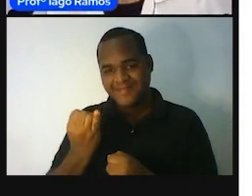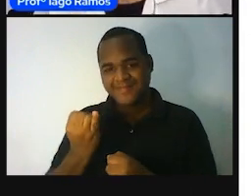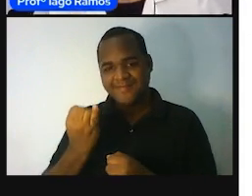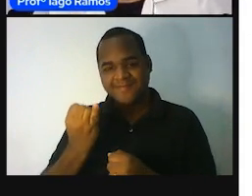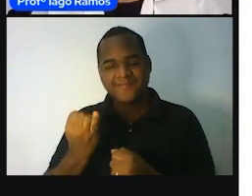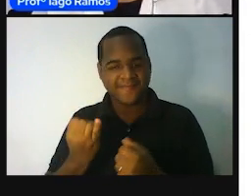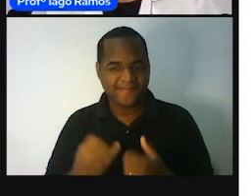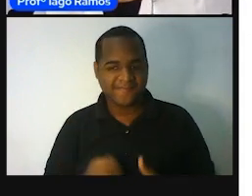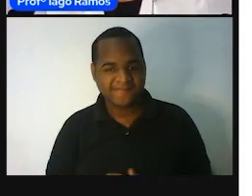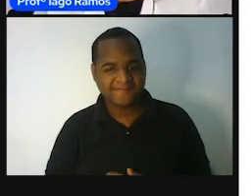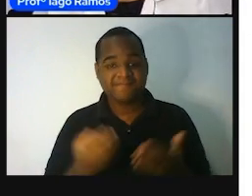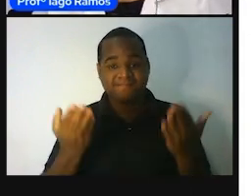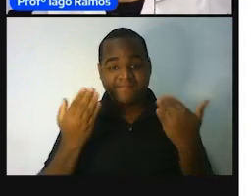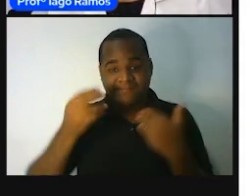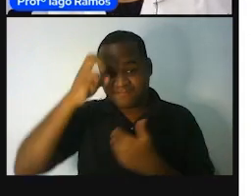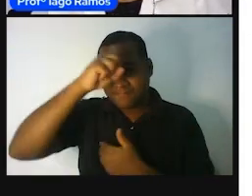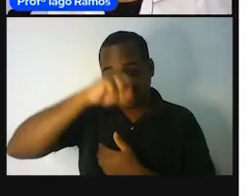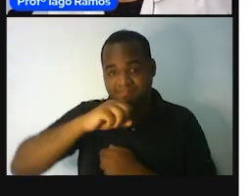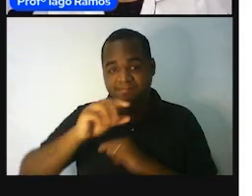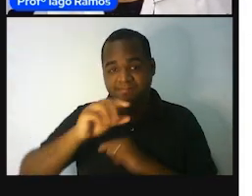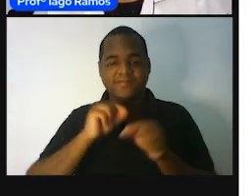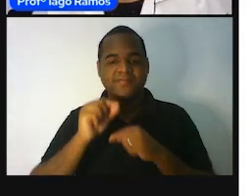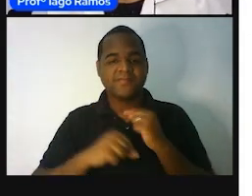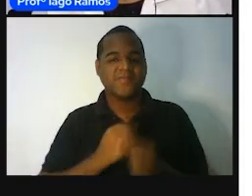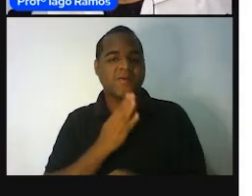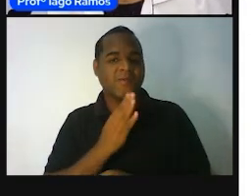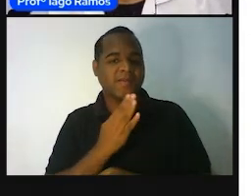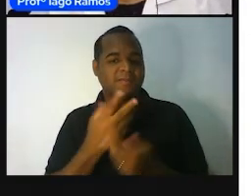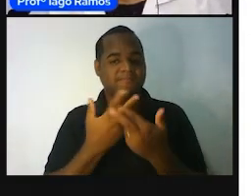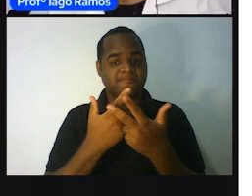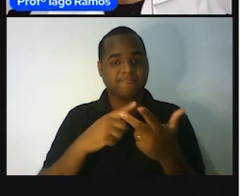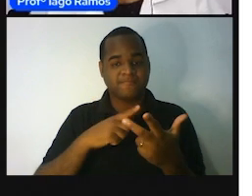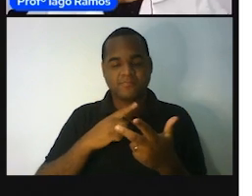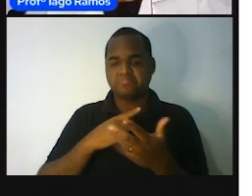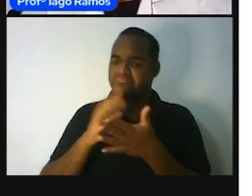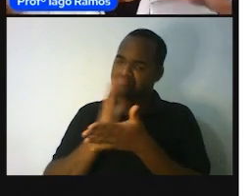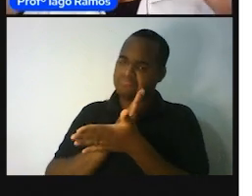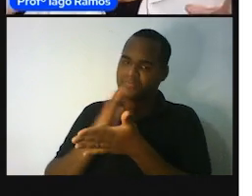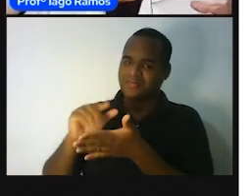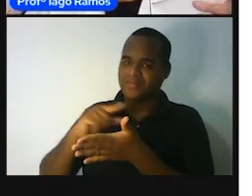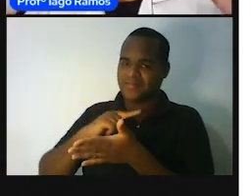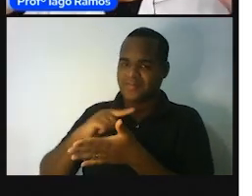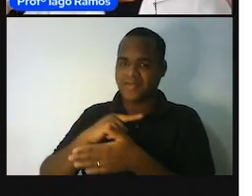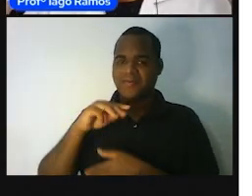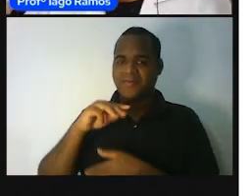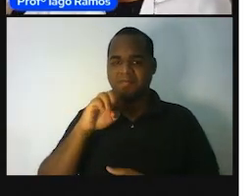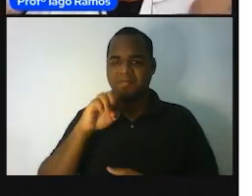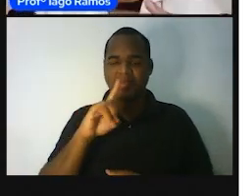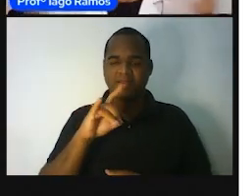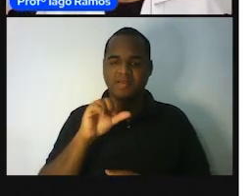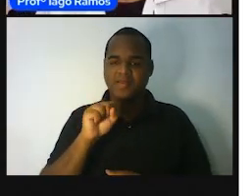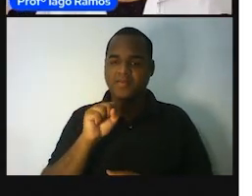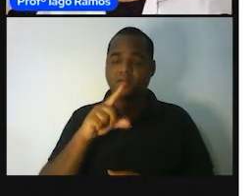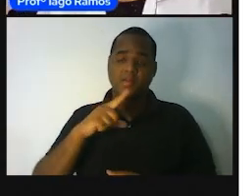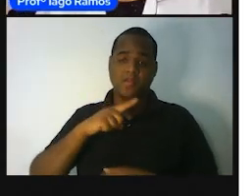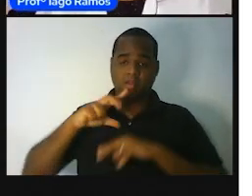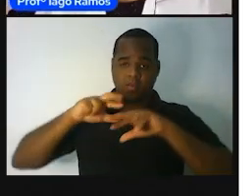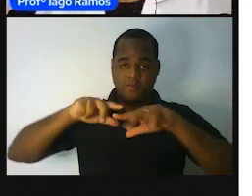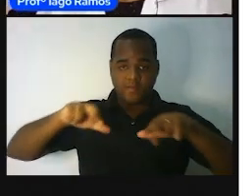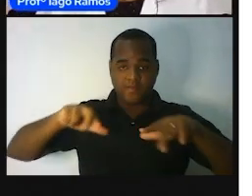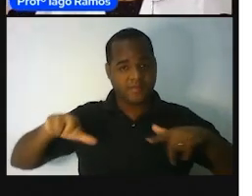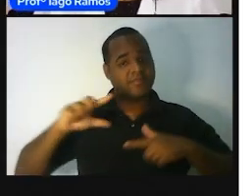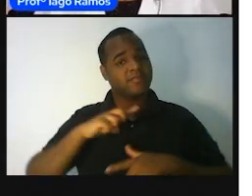vamos abrir até conhecer algumas unidades medidas. Coisas que estão à nossa